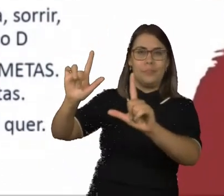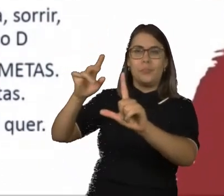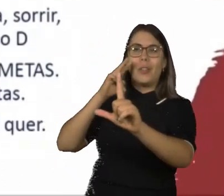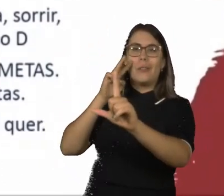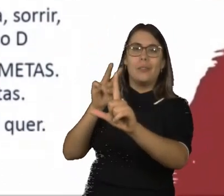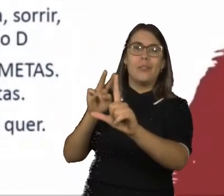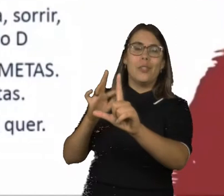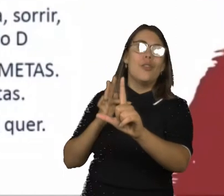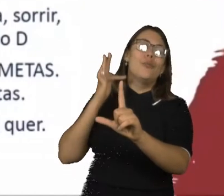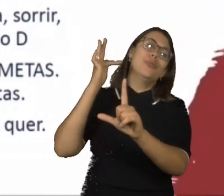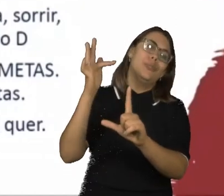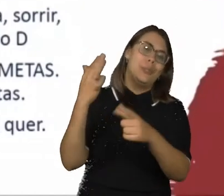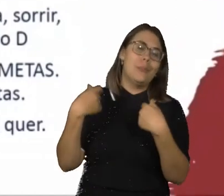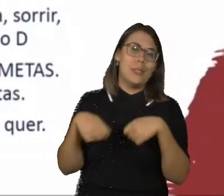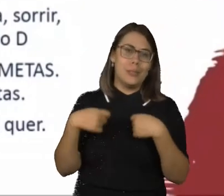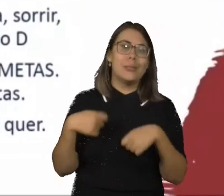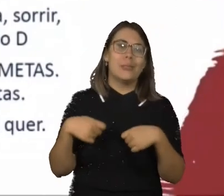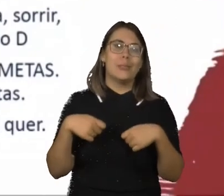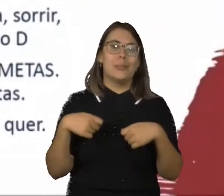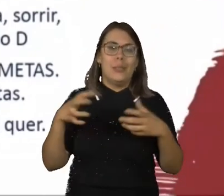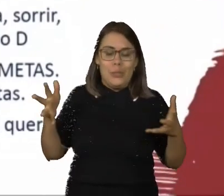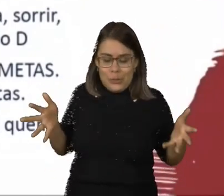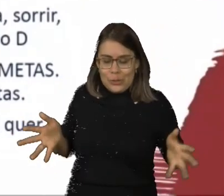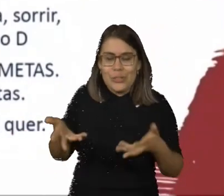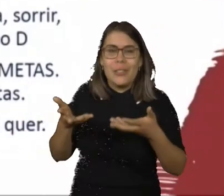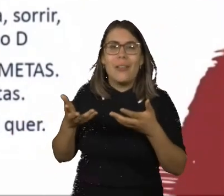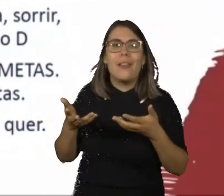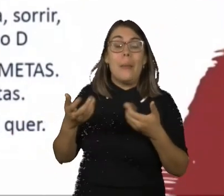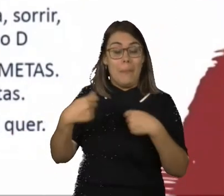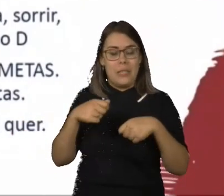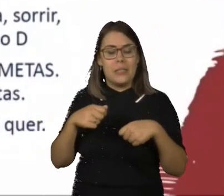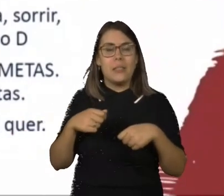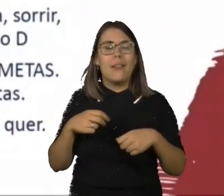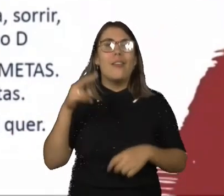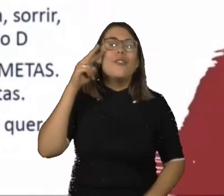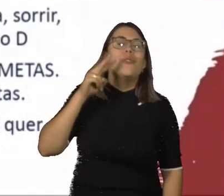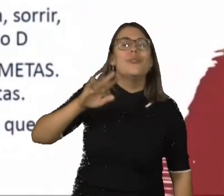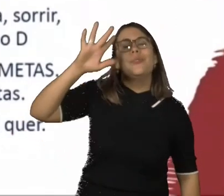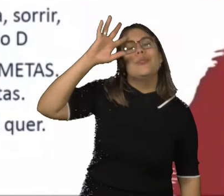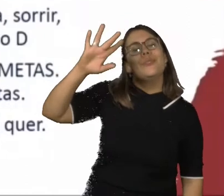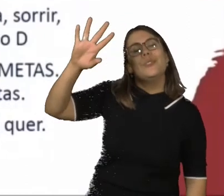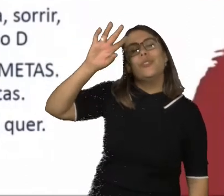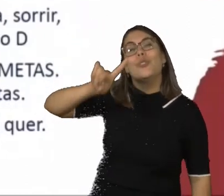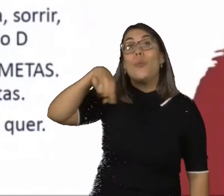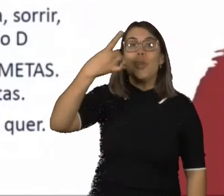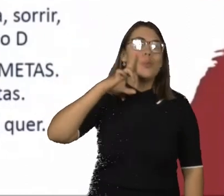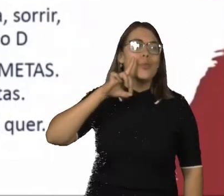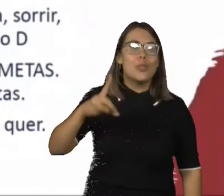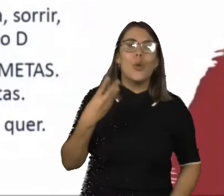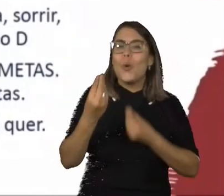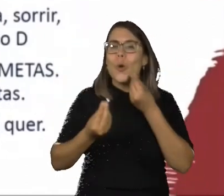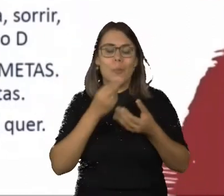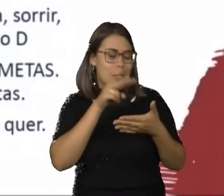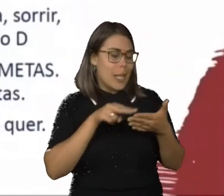crio o futuro, eu preciso visualizar ele. Tanto que é uma dica que eu dou para os meus alunos sempre, antes de dormir, sempre visualize seu próximo dia, como você quer